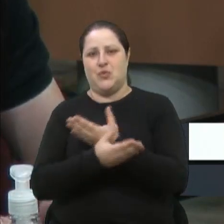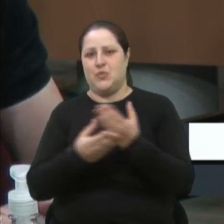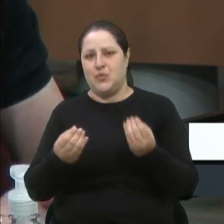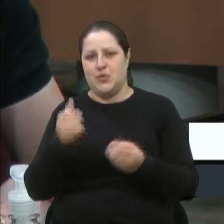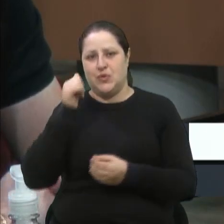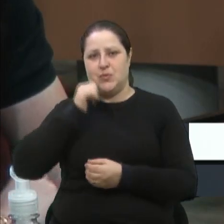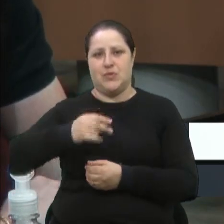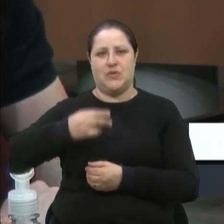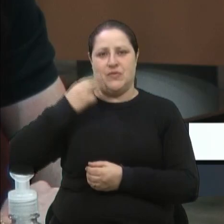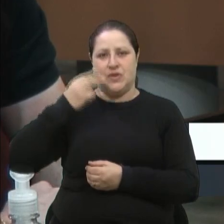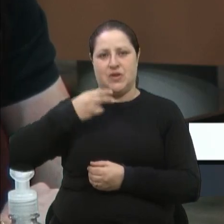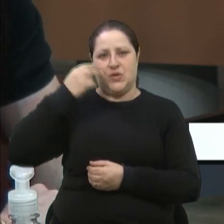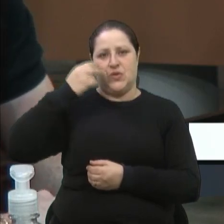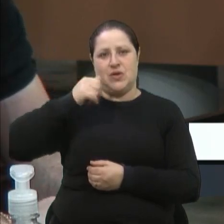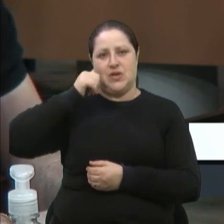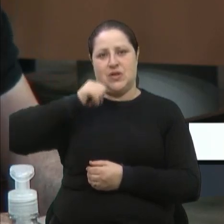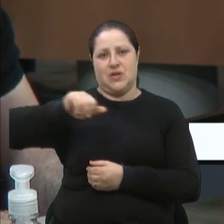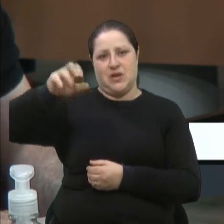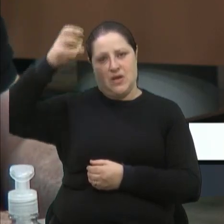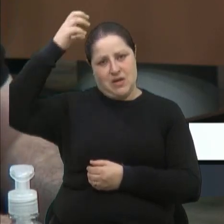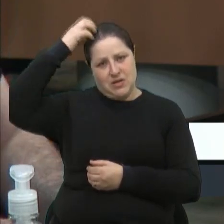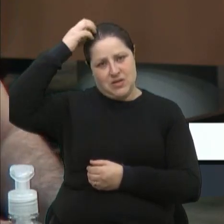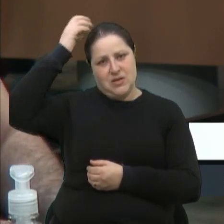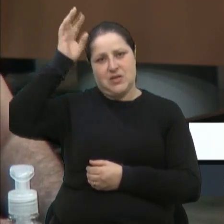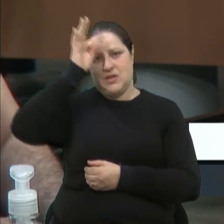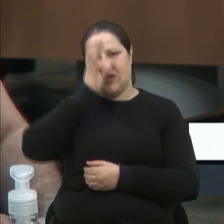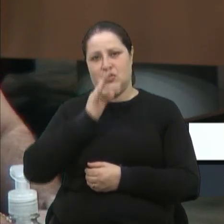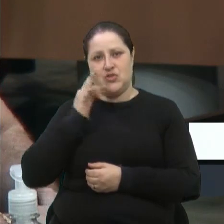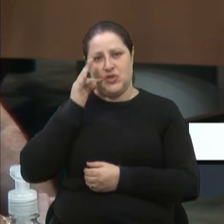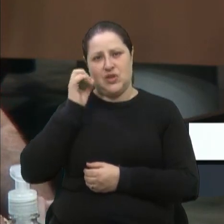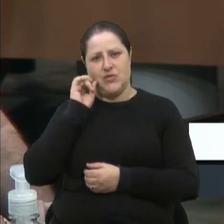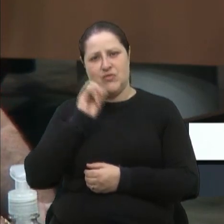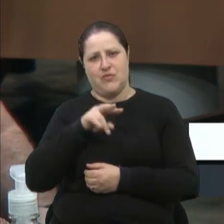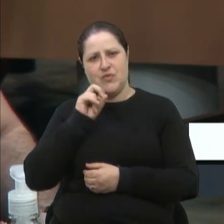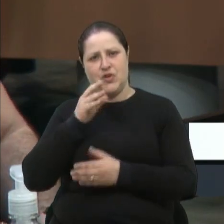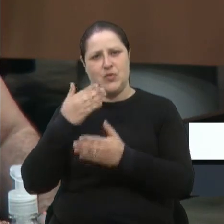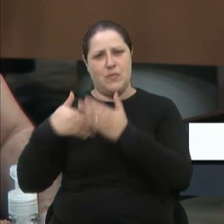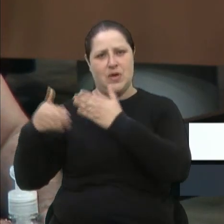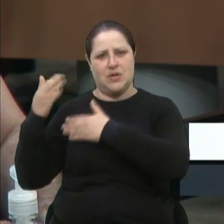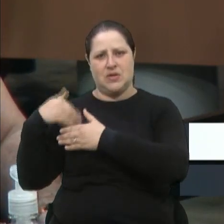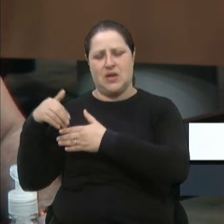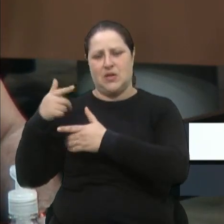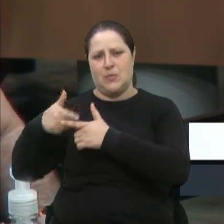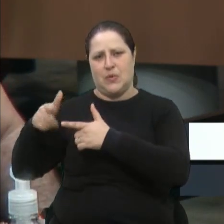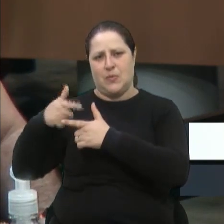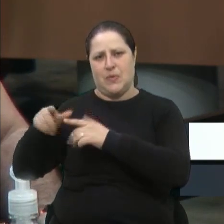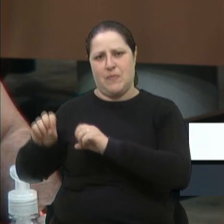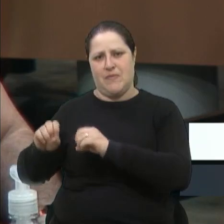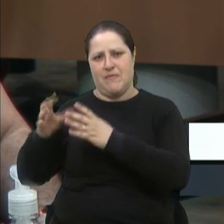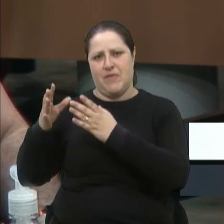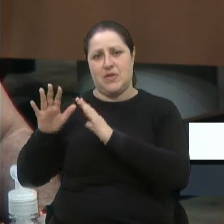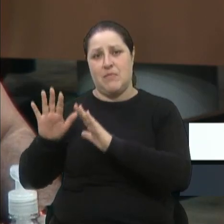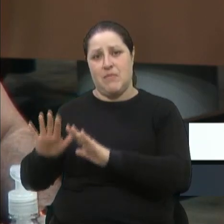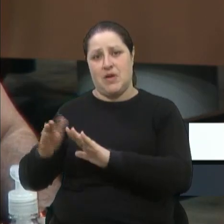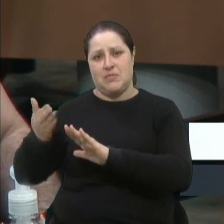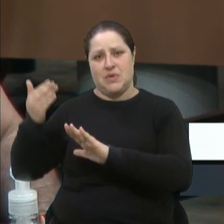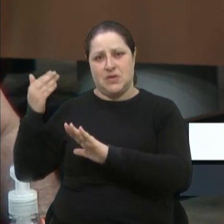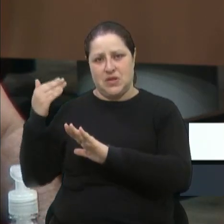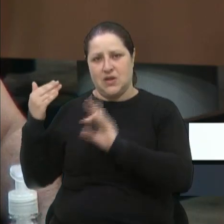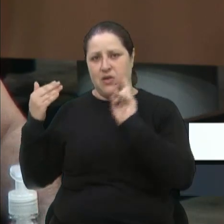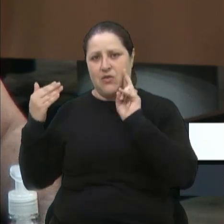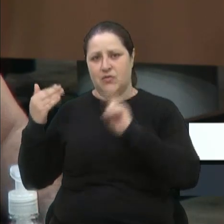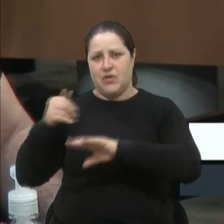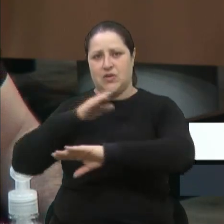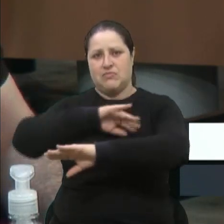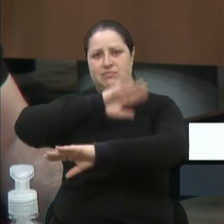teve muitos problemas em outras festas, porém, teve épocas que olhava lá nos pavilhões,